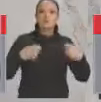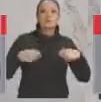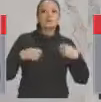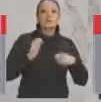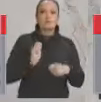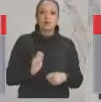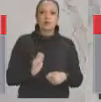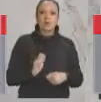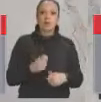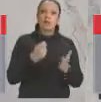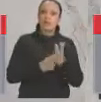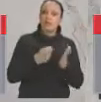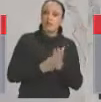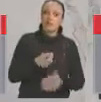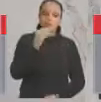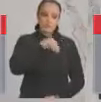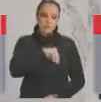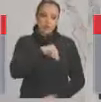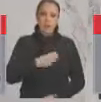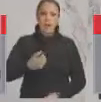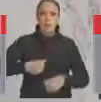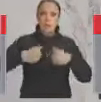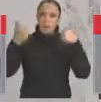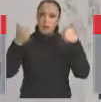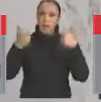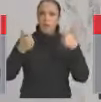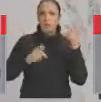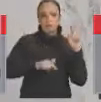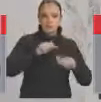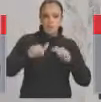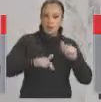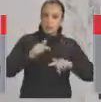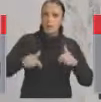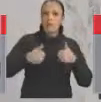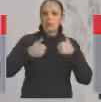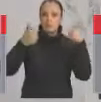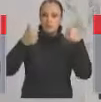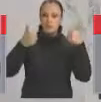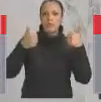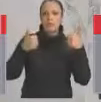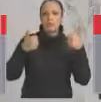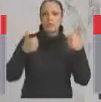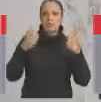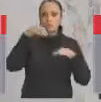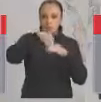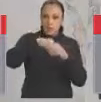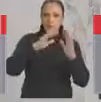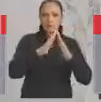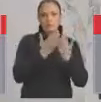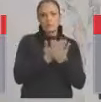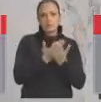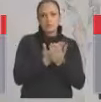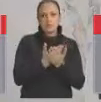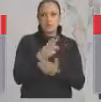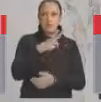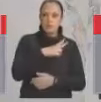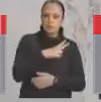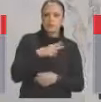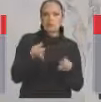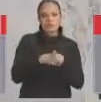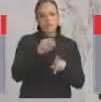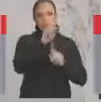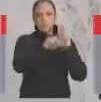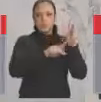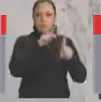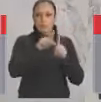defendendo melhores salários, melhores condições de trabalho, nas escolas públicas e privadas de São Paulo. Eles estão querendo